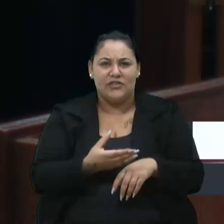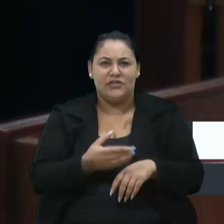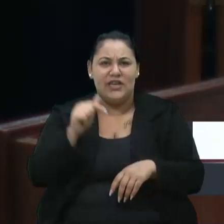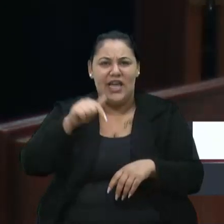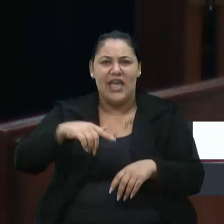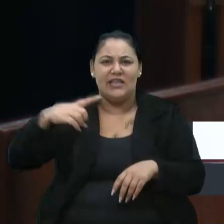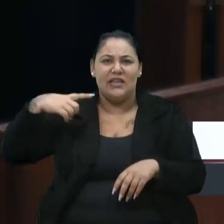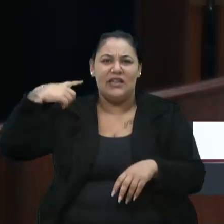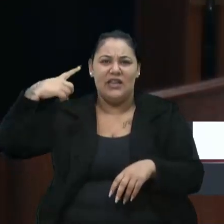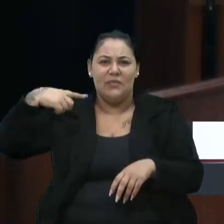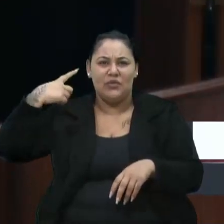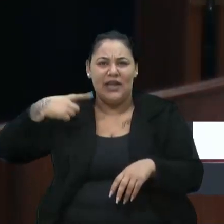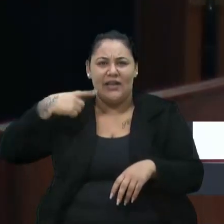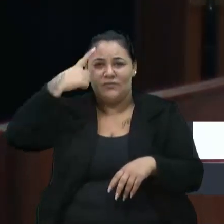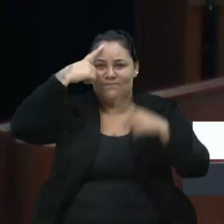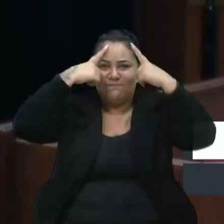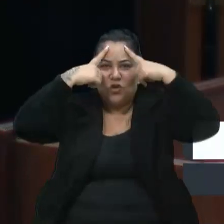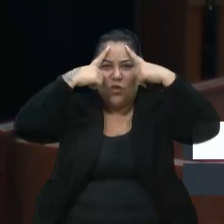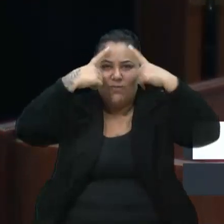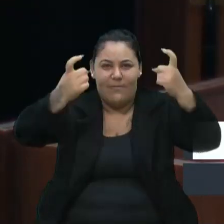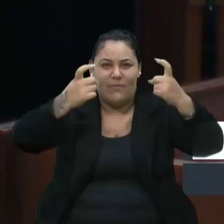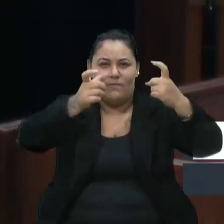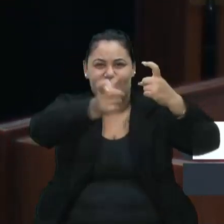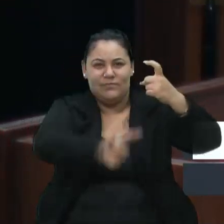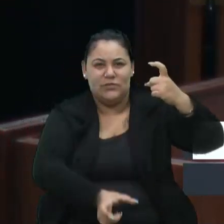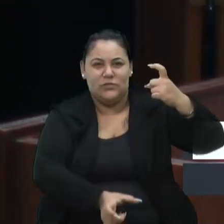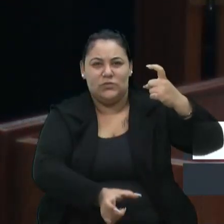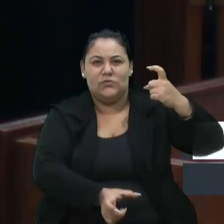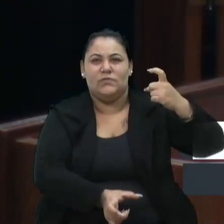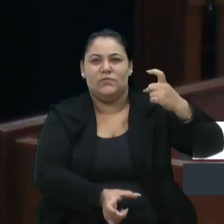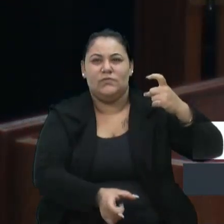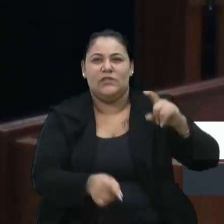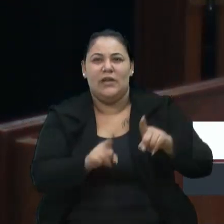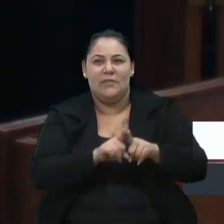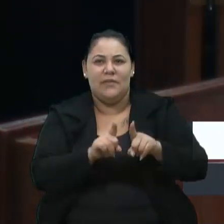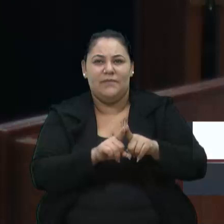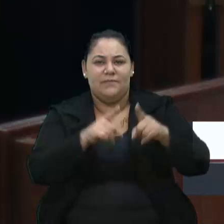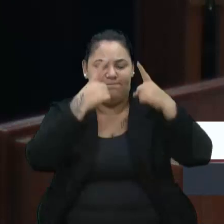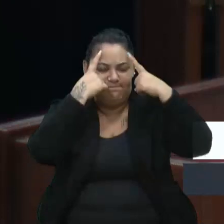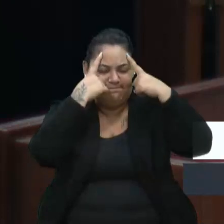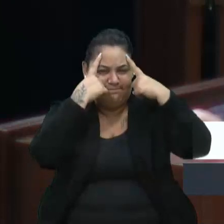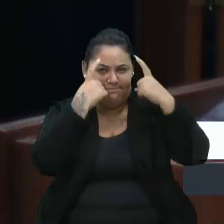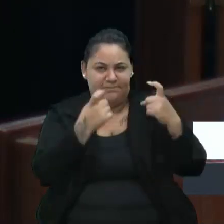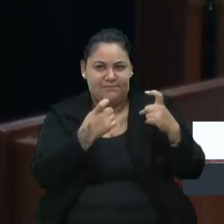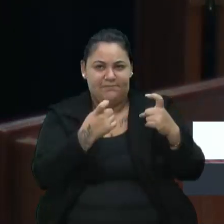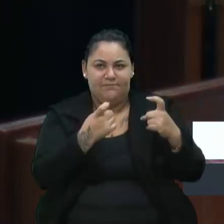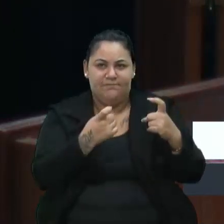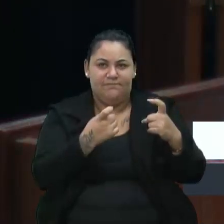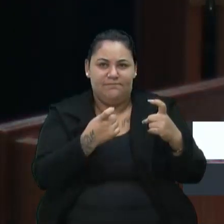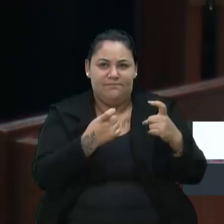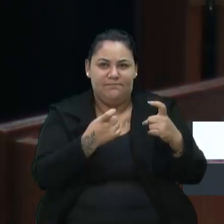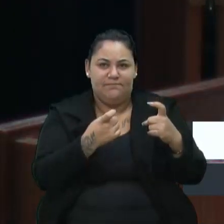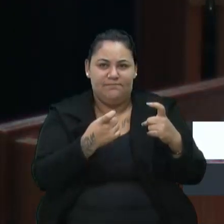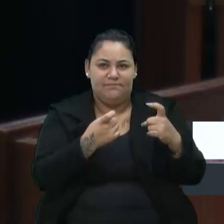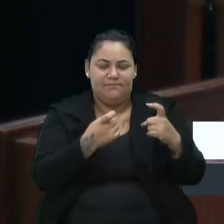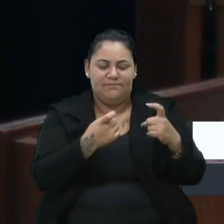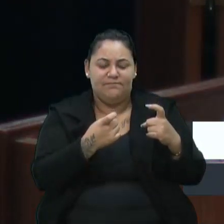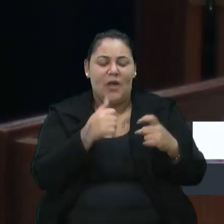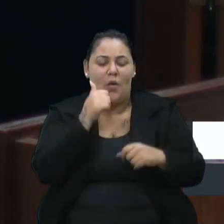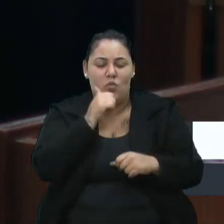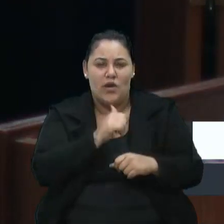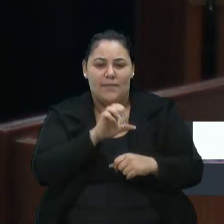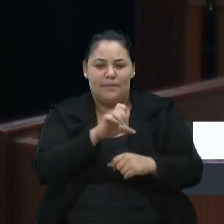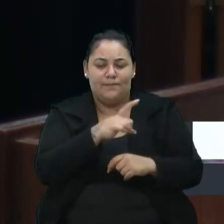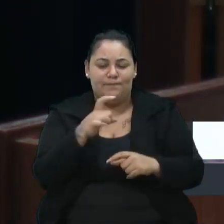deputado violento, que violentou uma mulher, ele é investigado por uma suposta agressão à sua ex-companheira,